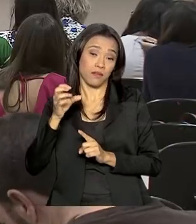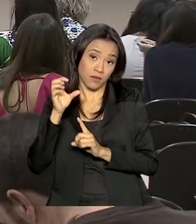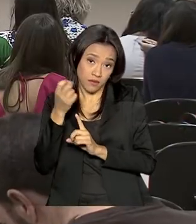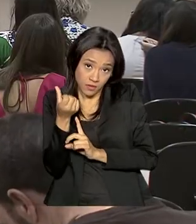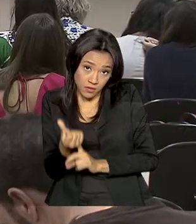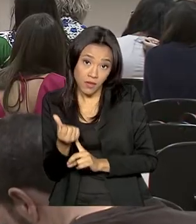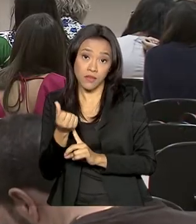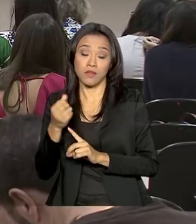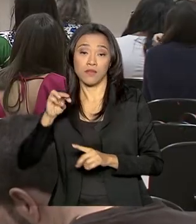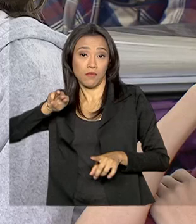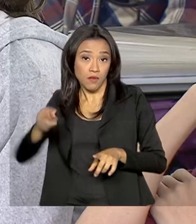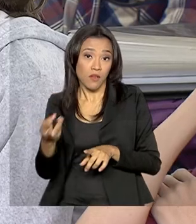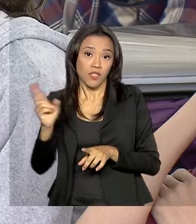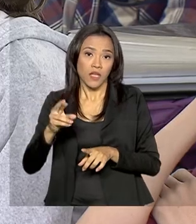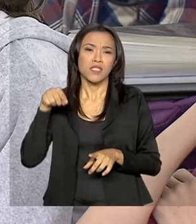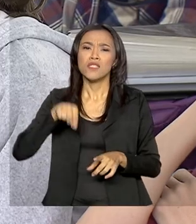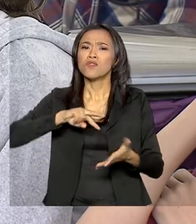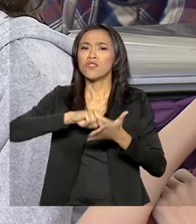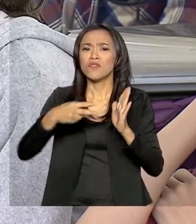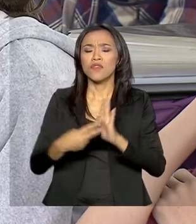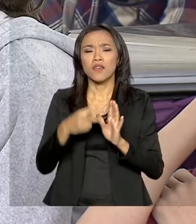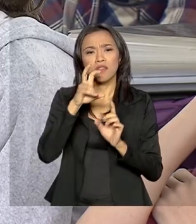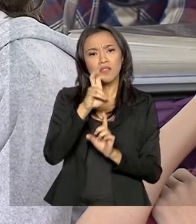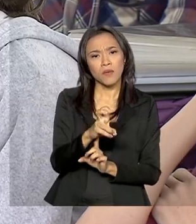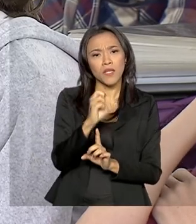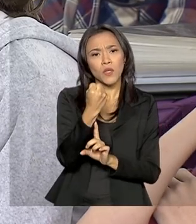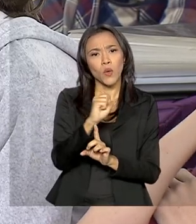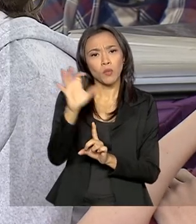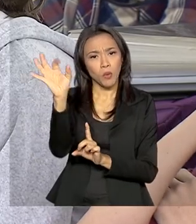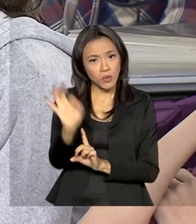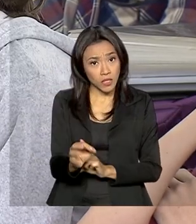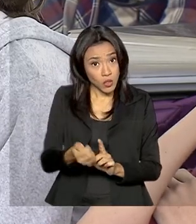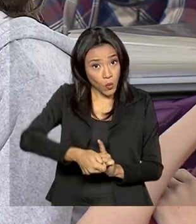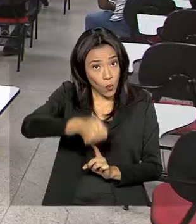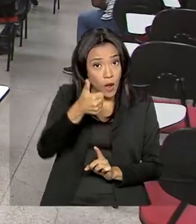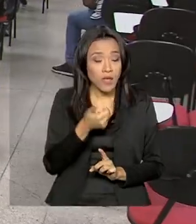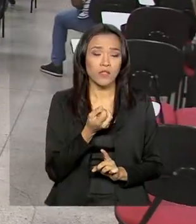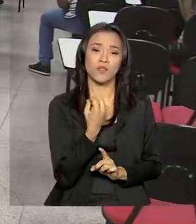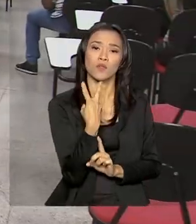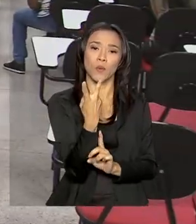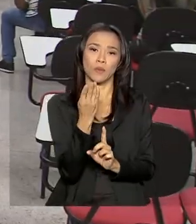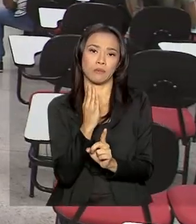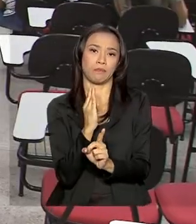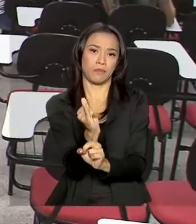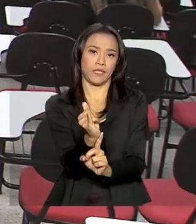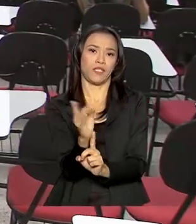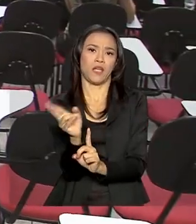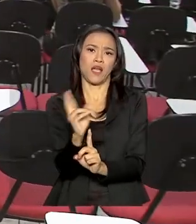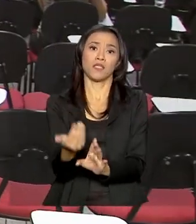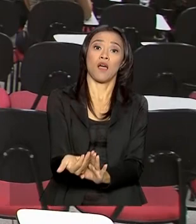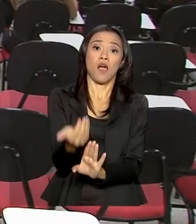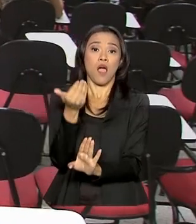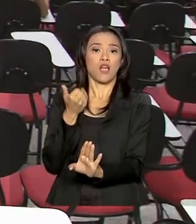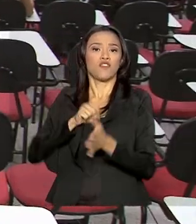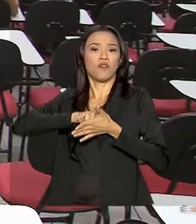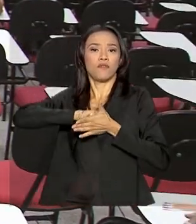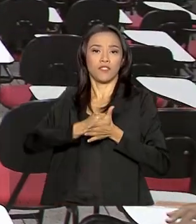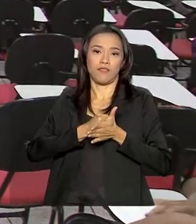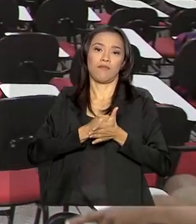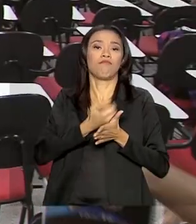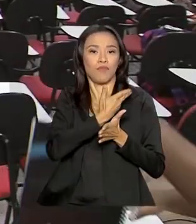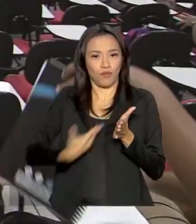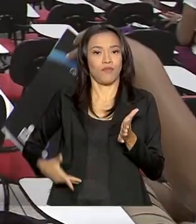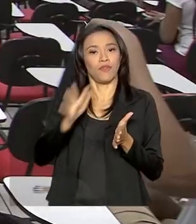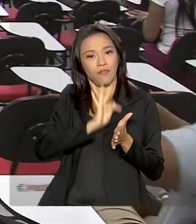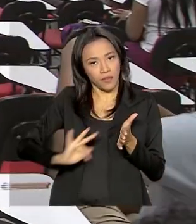recurso equivale a 58% dos quase 2 bilhões de reais que foram desbloqueados pelo governo federal